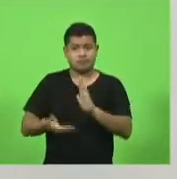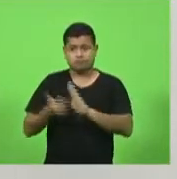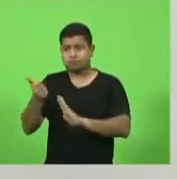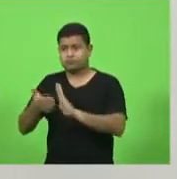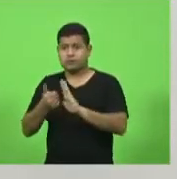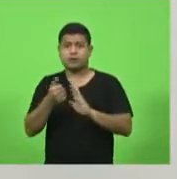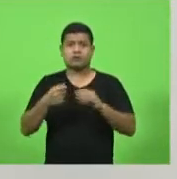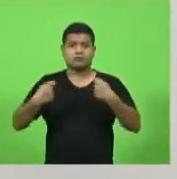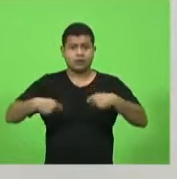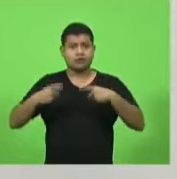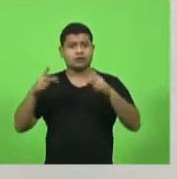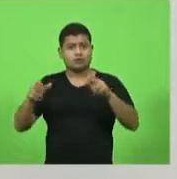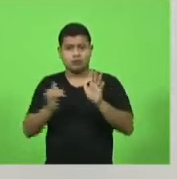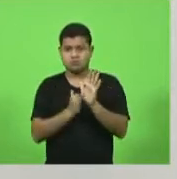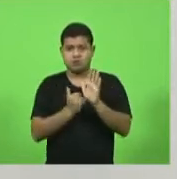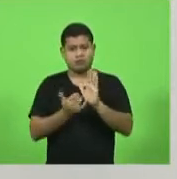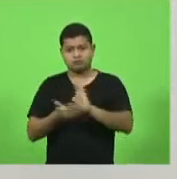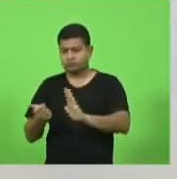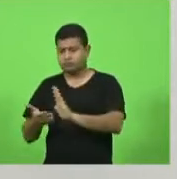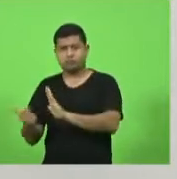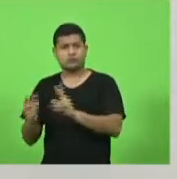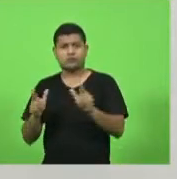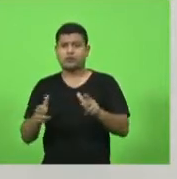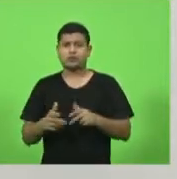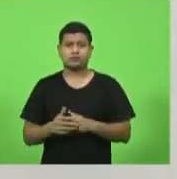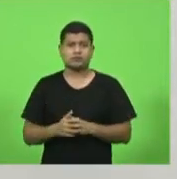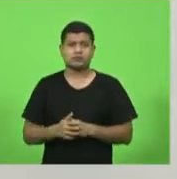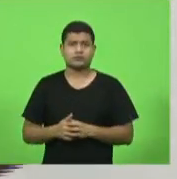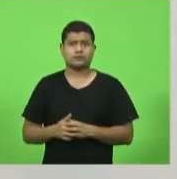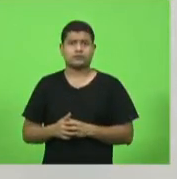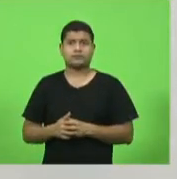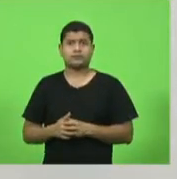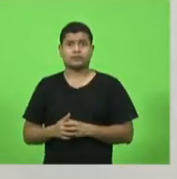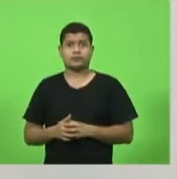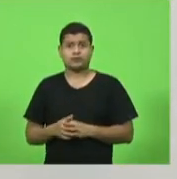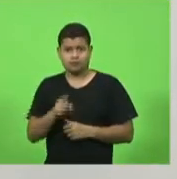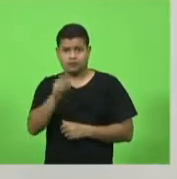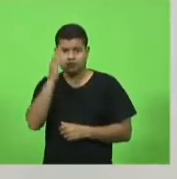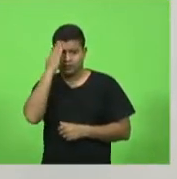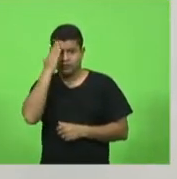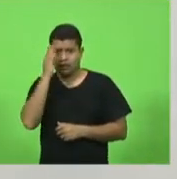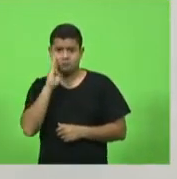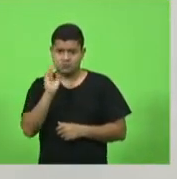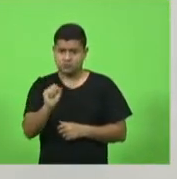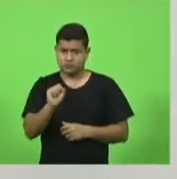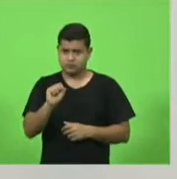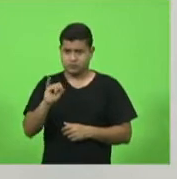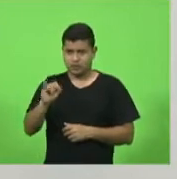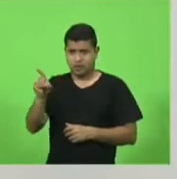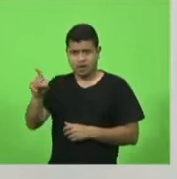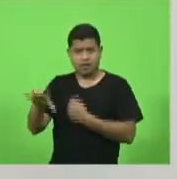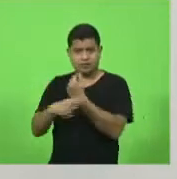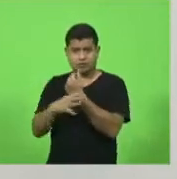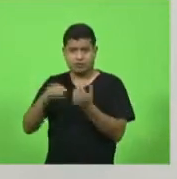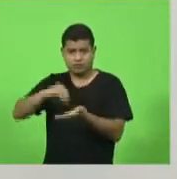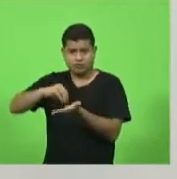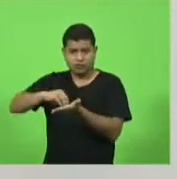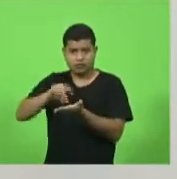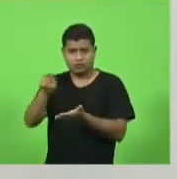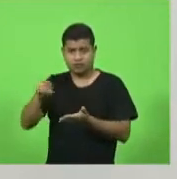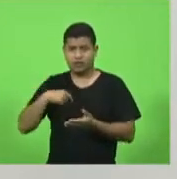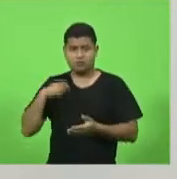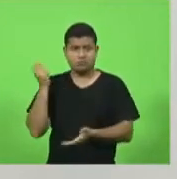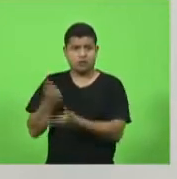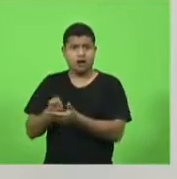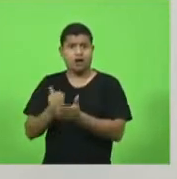Deputado Bruno, o senhor que é ligado nesses assuntos, existe um desconto para aquela cidade que não tem segurança? Ele paga menos impostos ali,